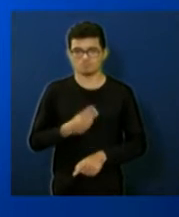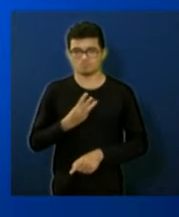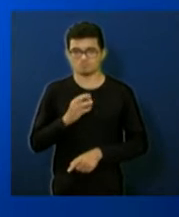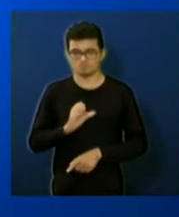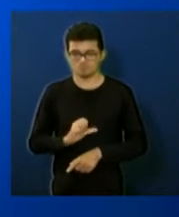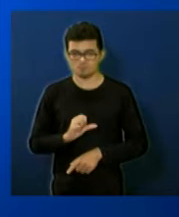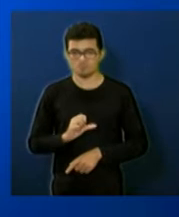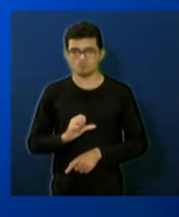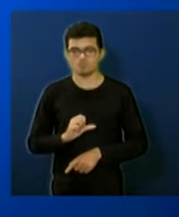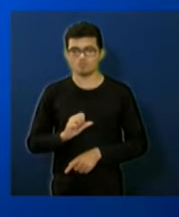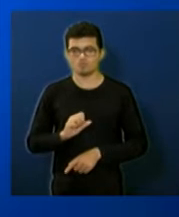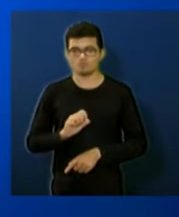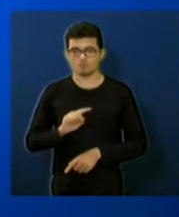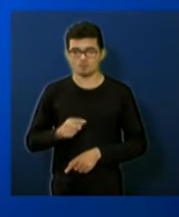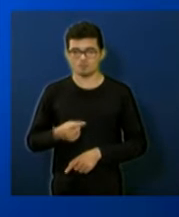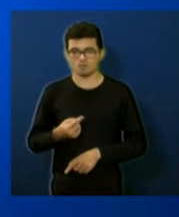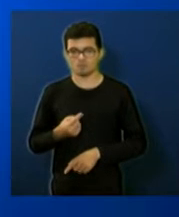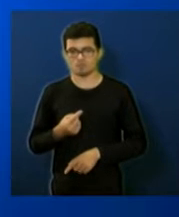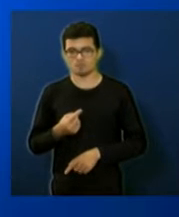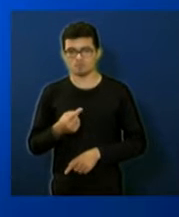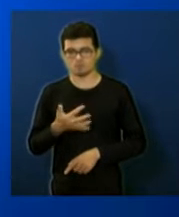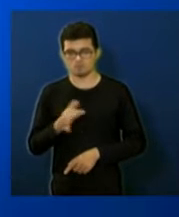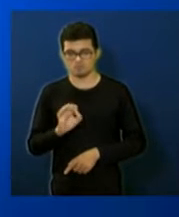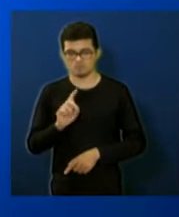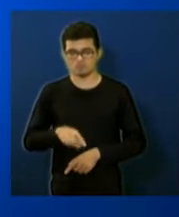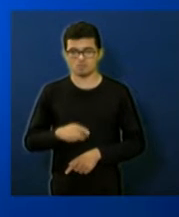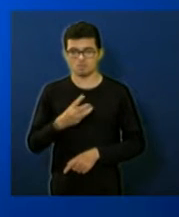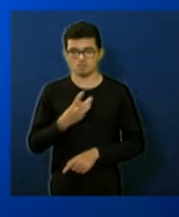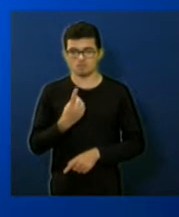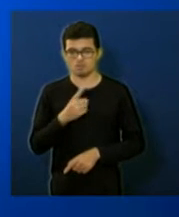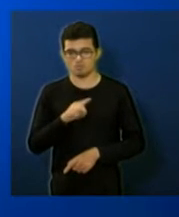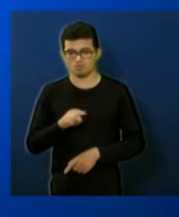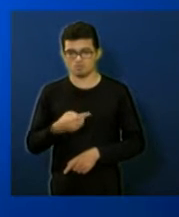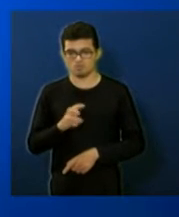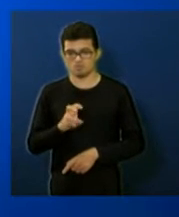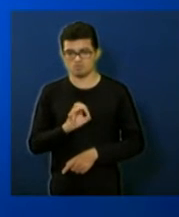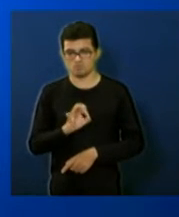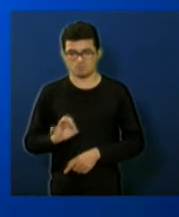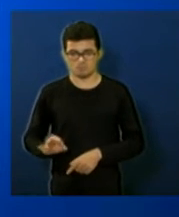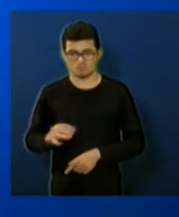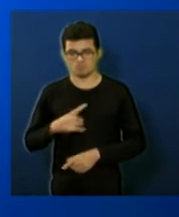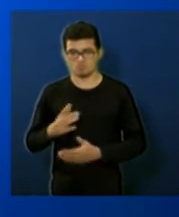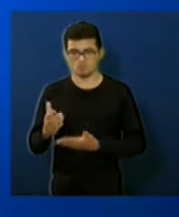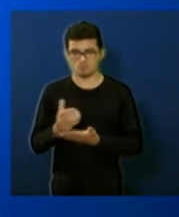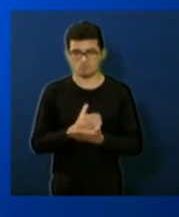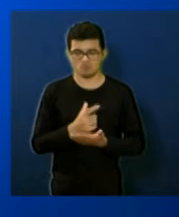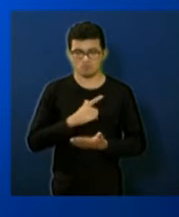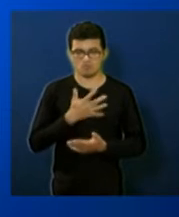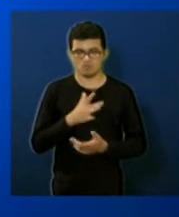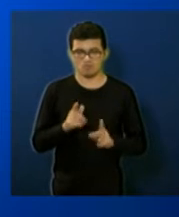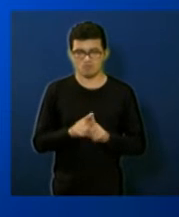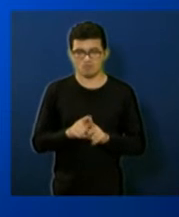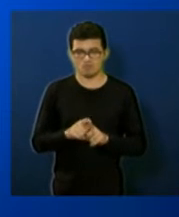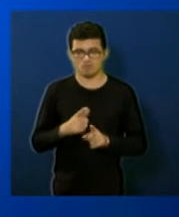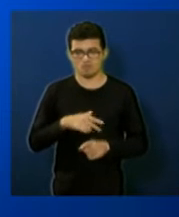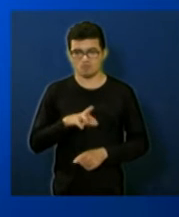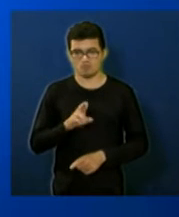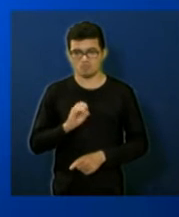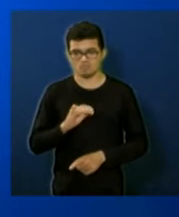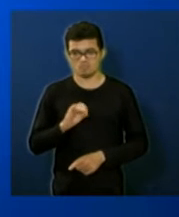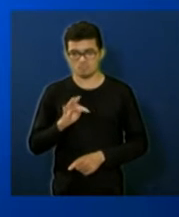.010 que representa 31,05% da nossa arrecadação receita com a dívida ativa